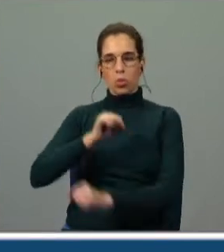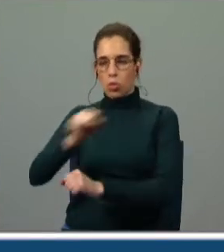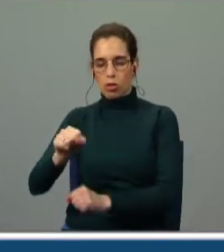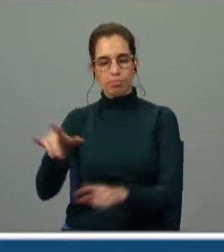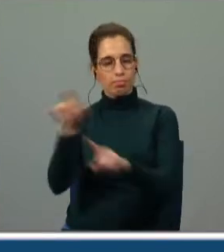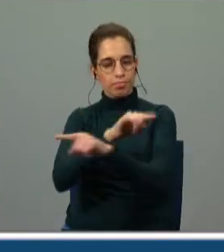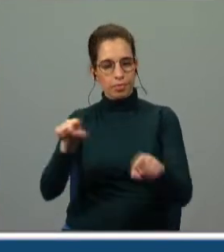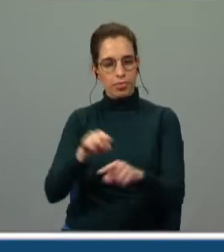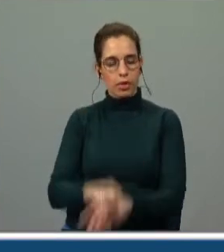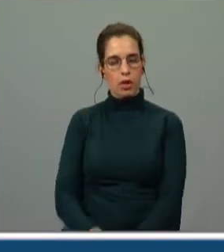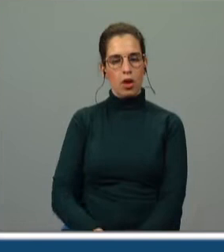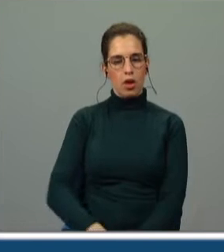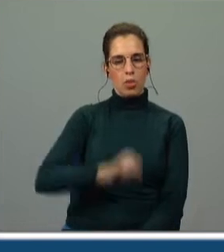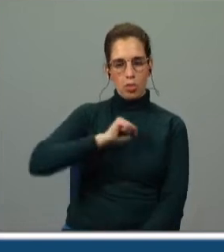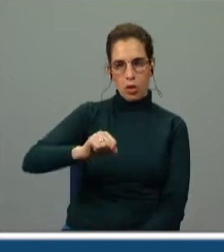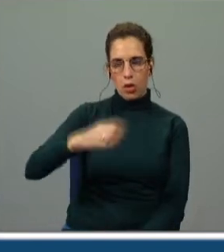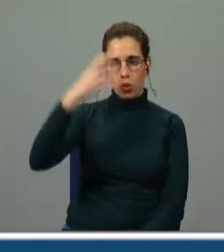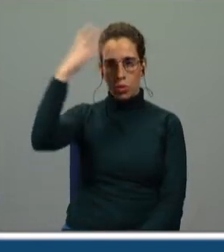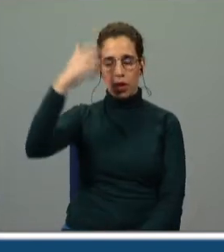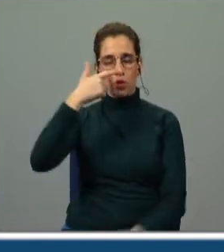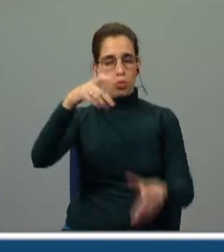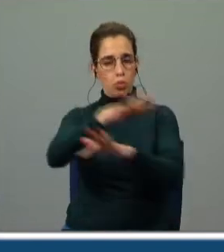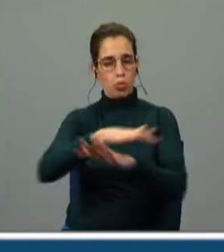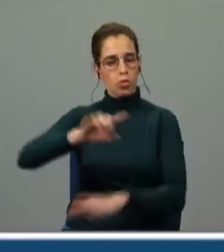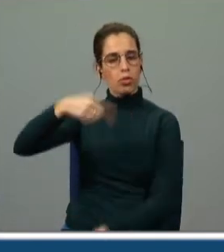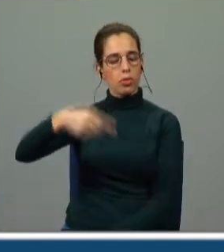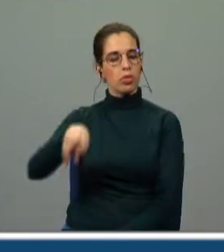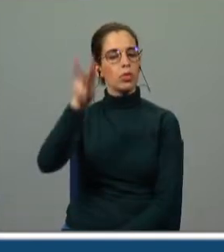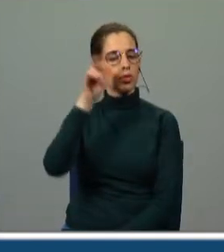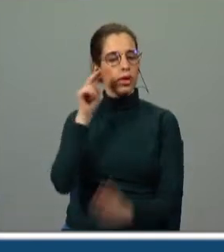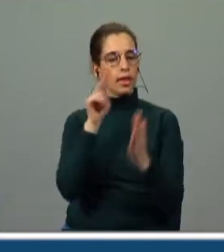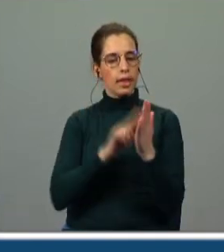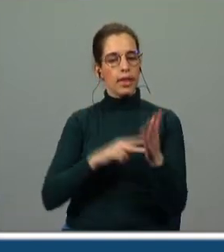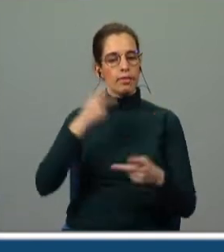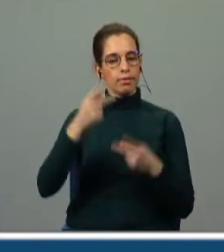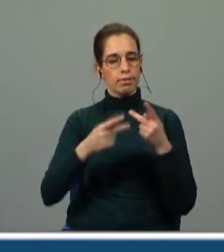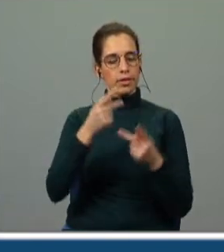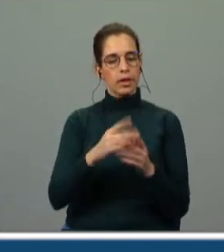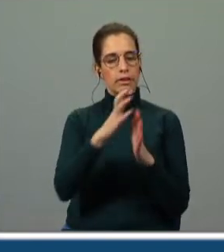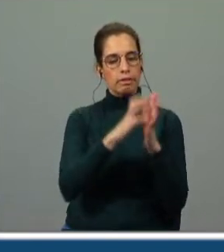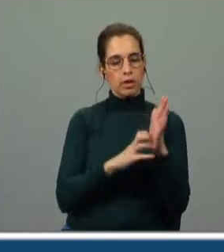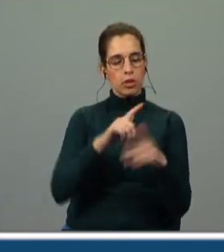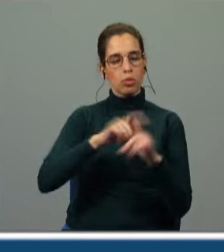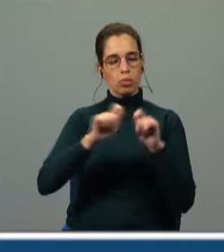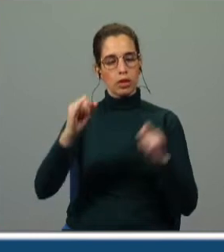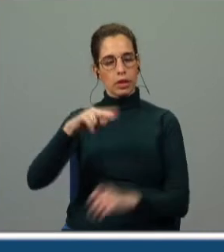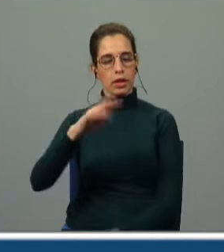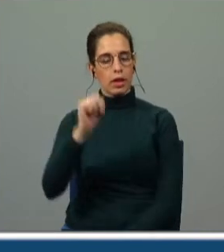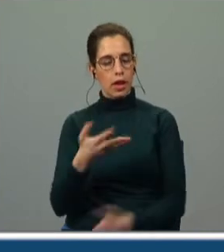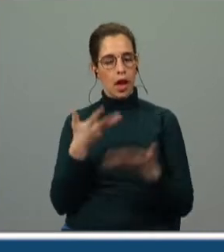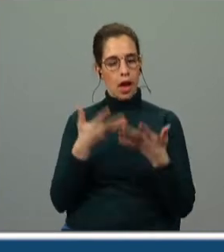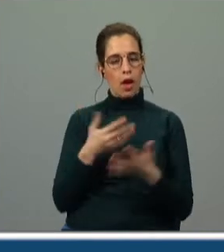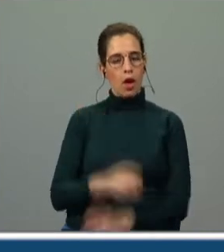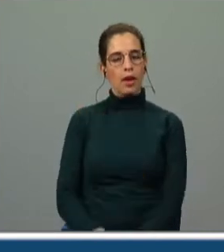proibido, a oposição do rei e do povo e depois vamos ouvir, ler e analisar certos do episódio de Inês, desta vez,